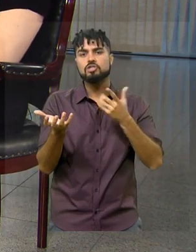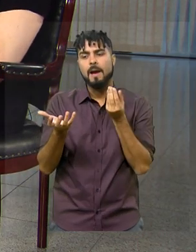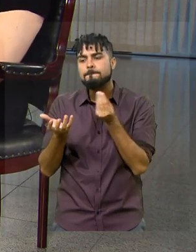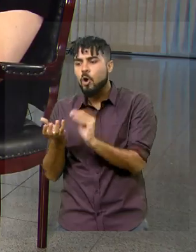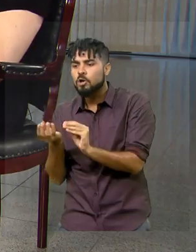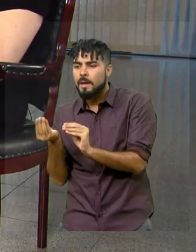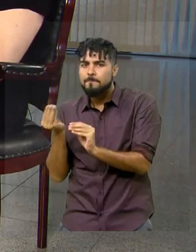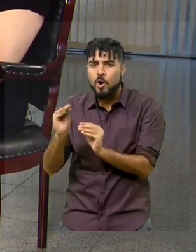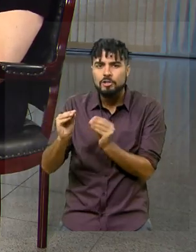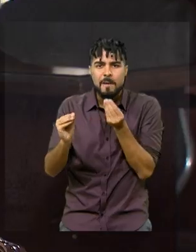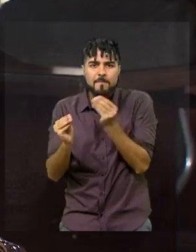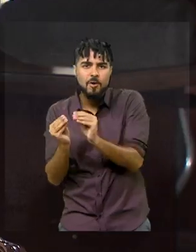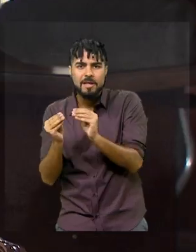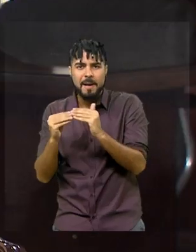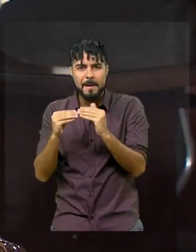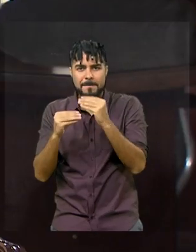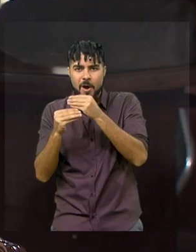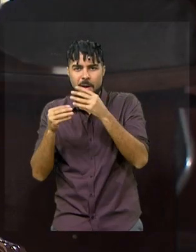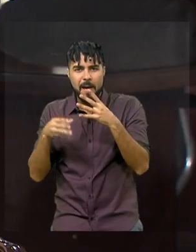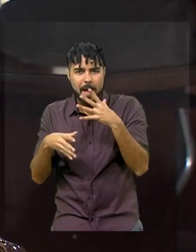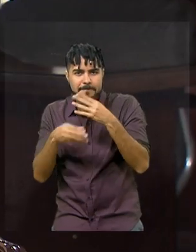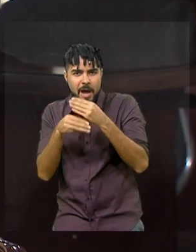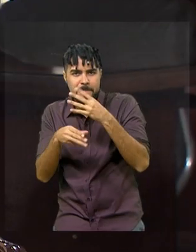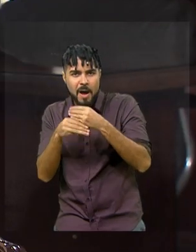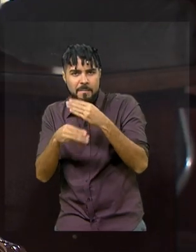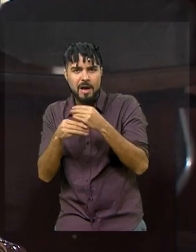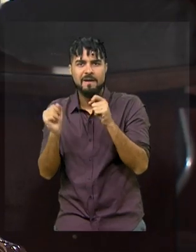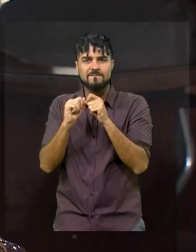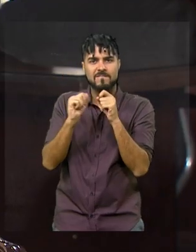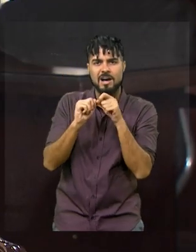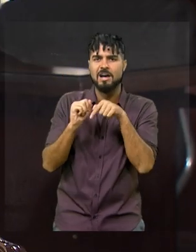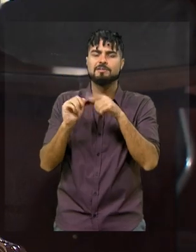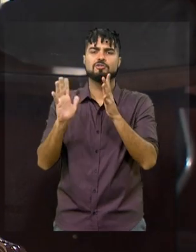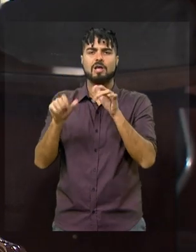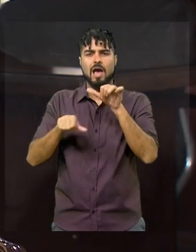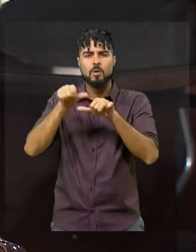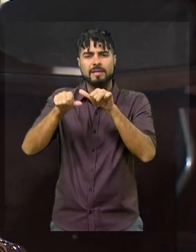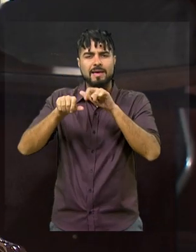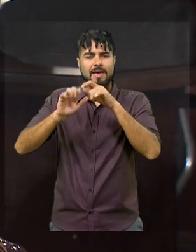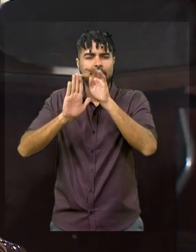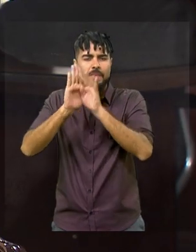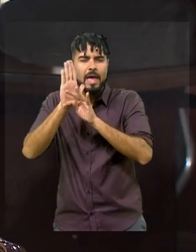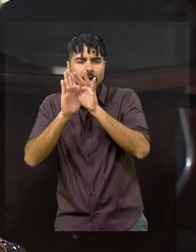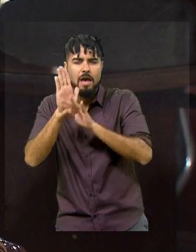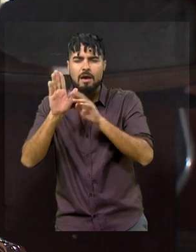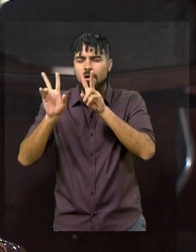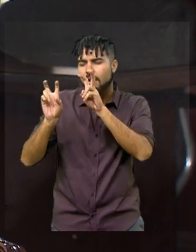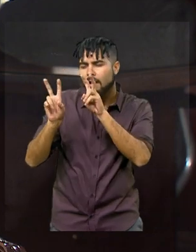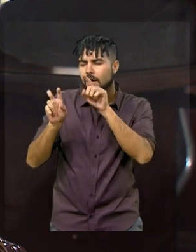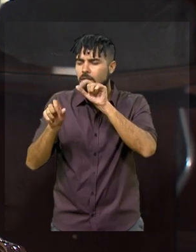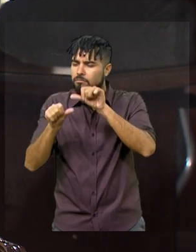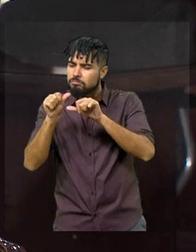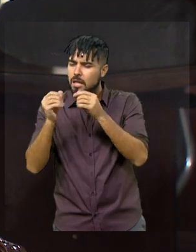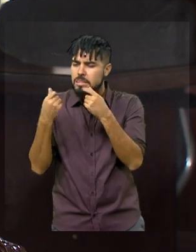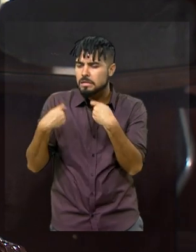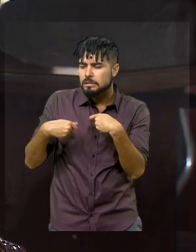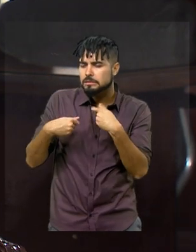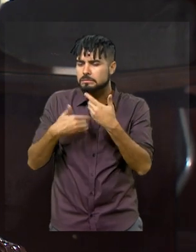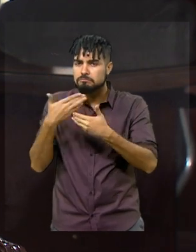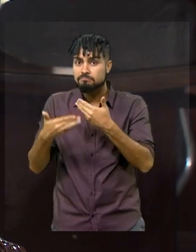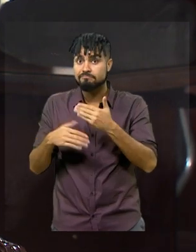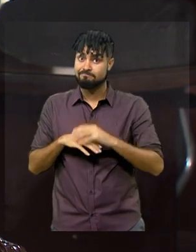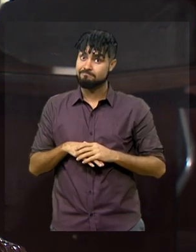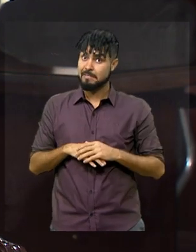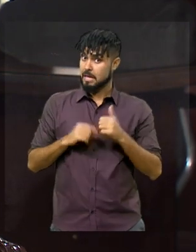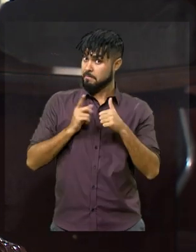colocam musculatura nesse esqueleto. Ou seja, enxertam emendas, alteram uma ou outra questão que entenda necessário. Esse é um